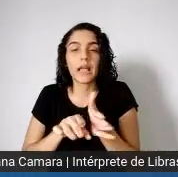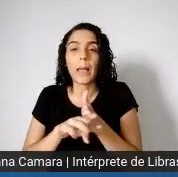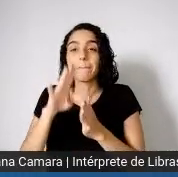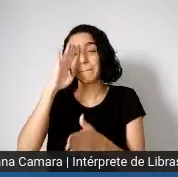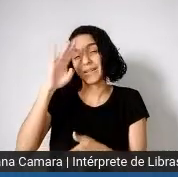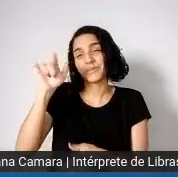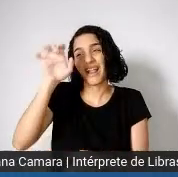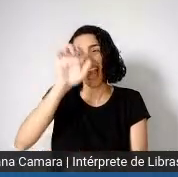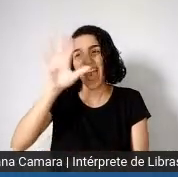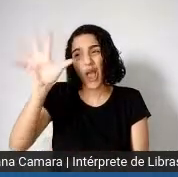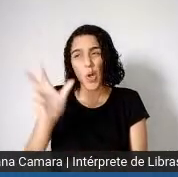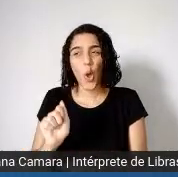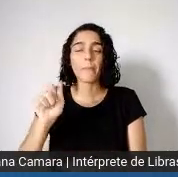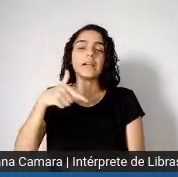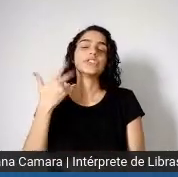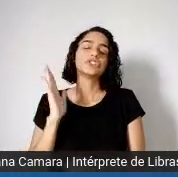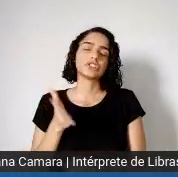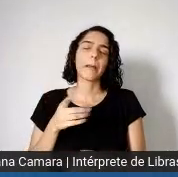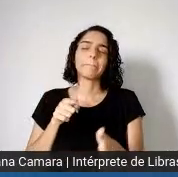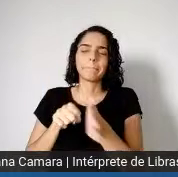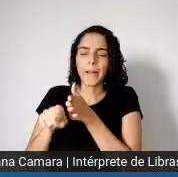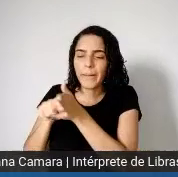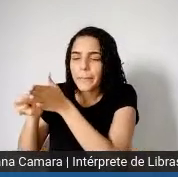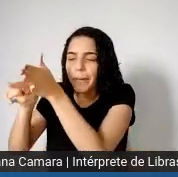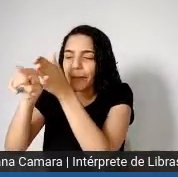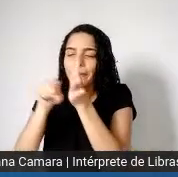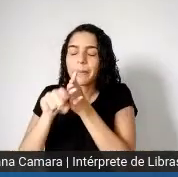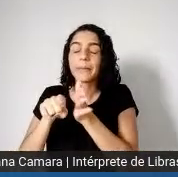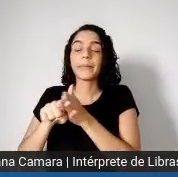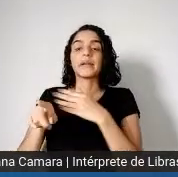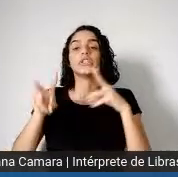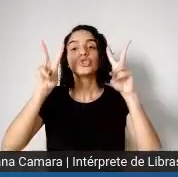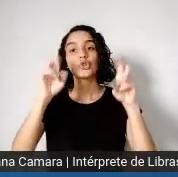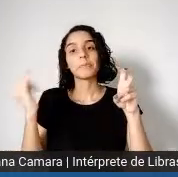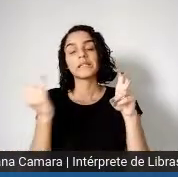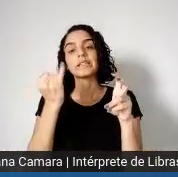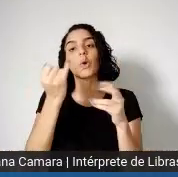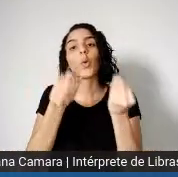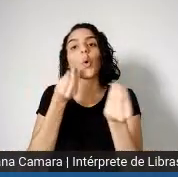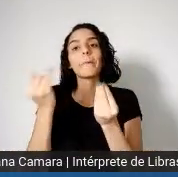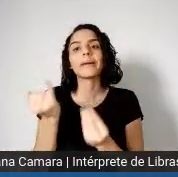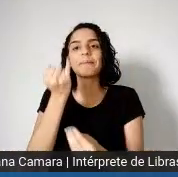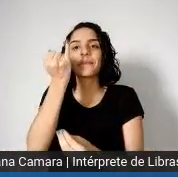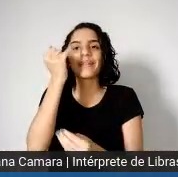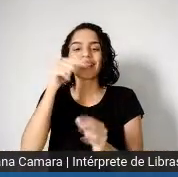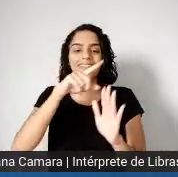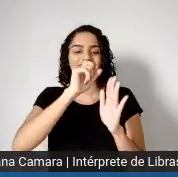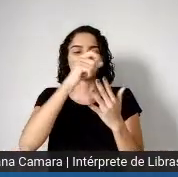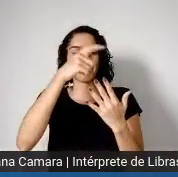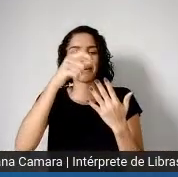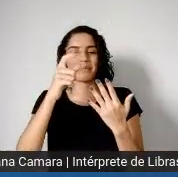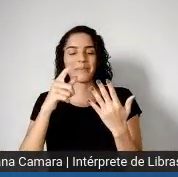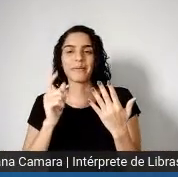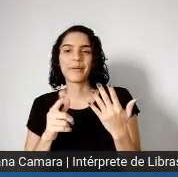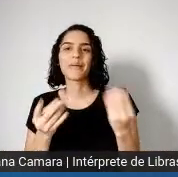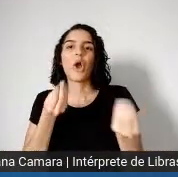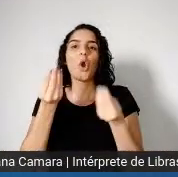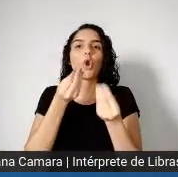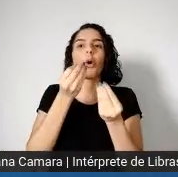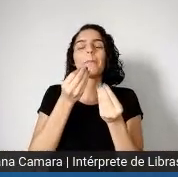né, em relação à importância, né, dos fatores, dos grandes fatores sociais,